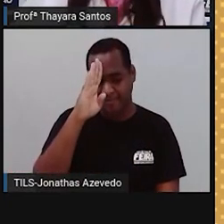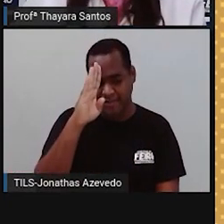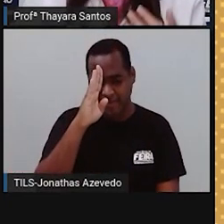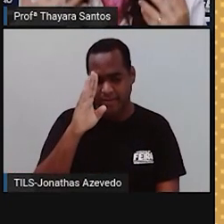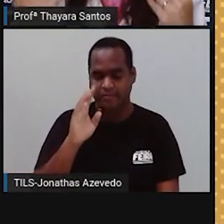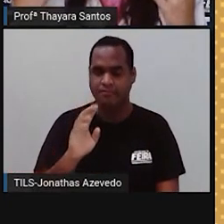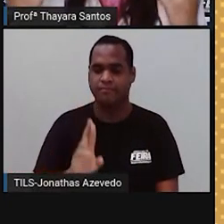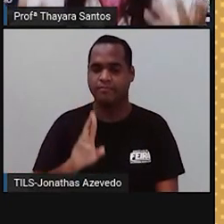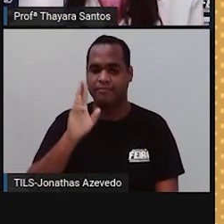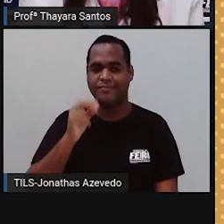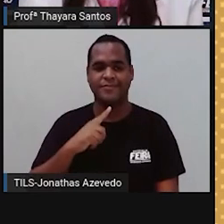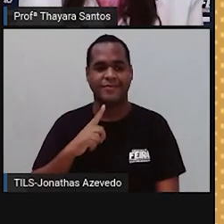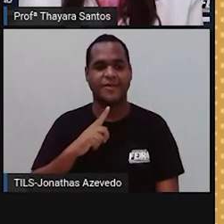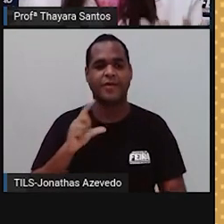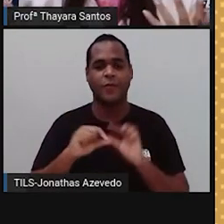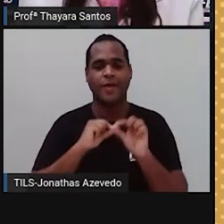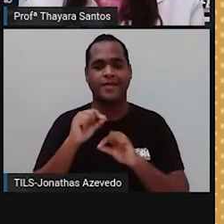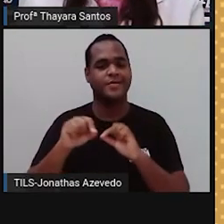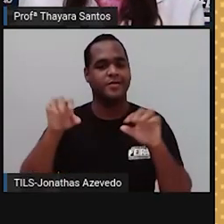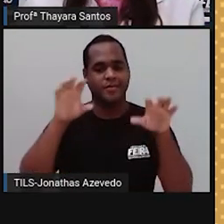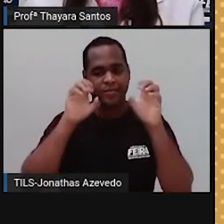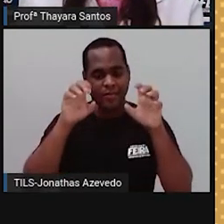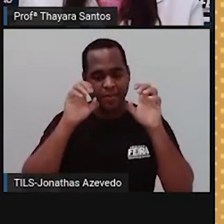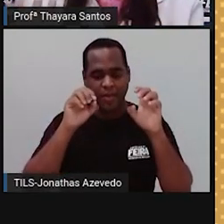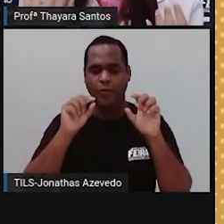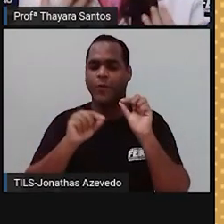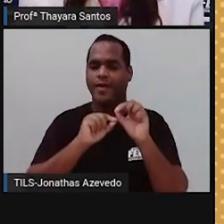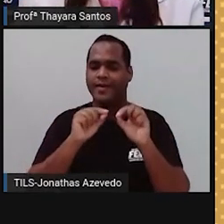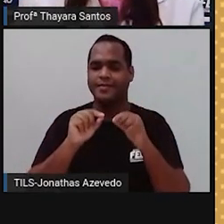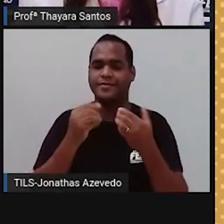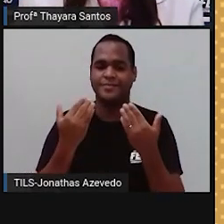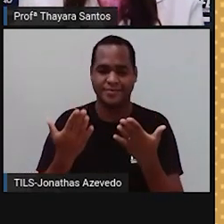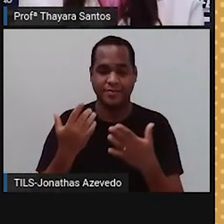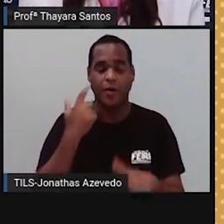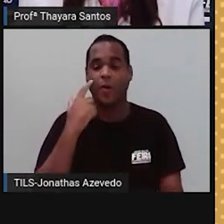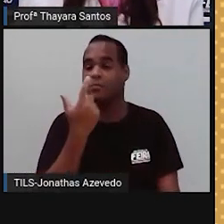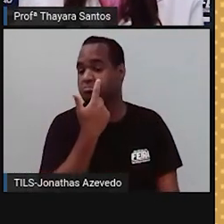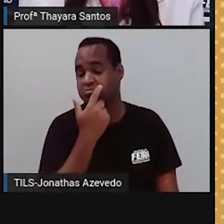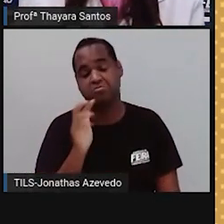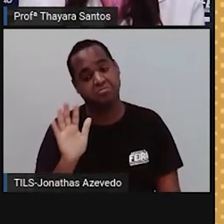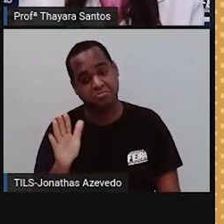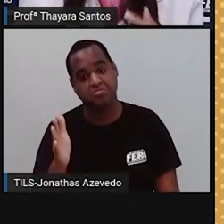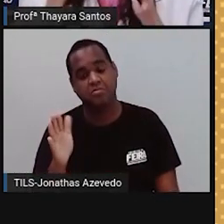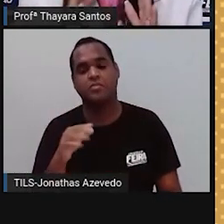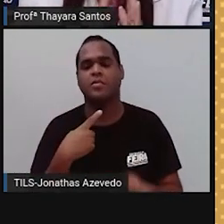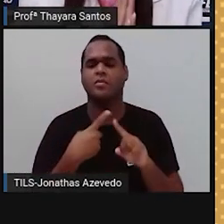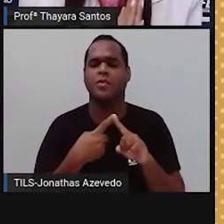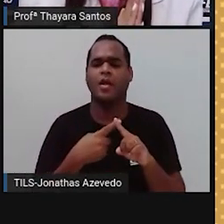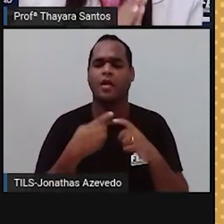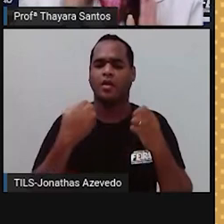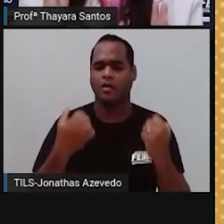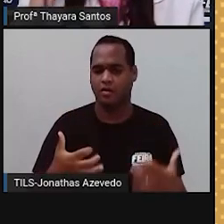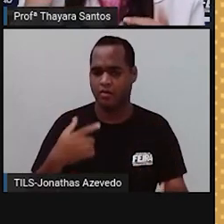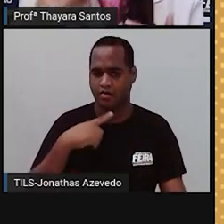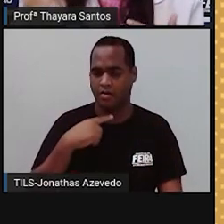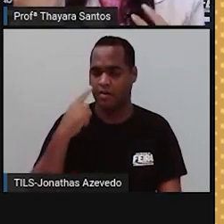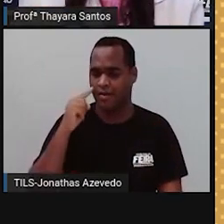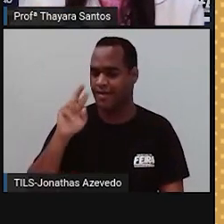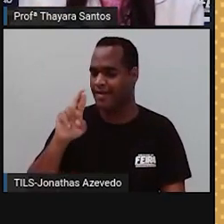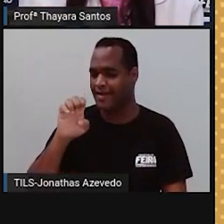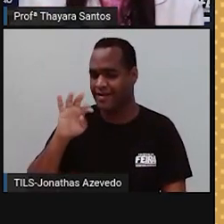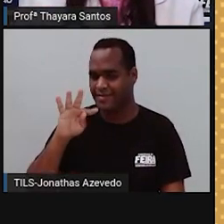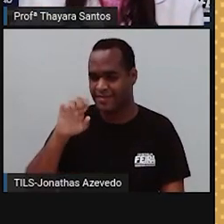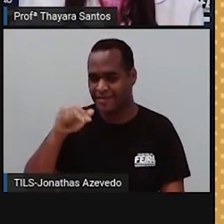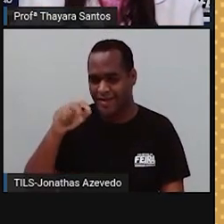responsável por fazer essa captação desse estímulo luminoso, são os olhos. Por que isso? Porque na nossa retina, que é uma